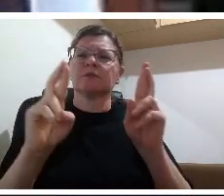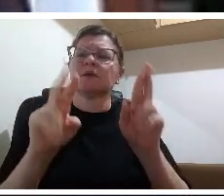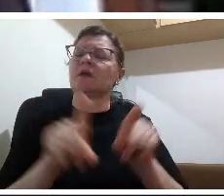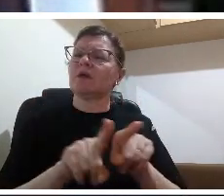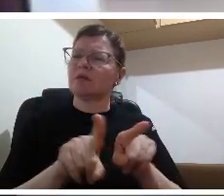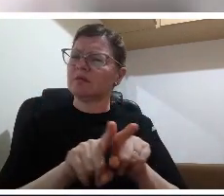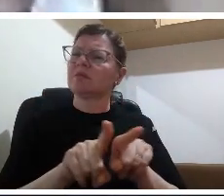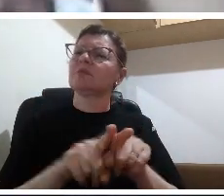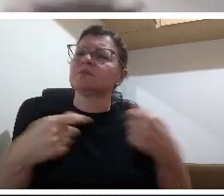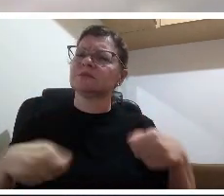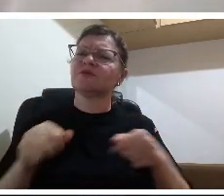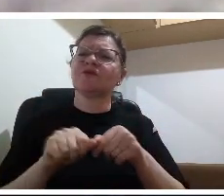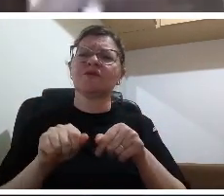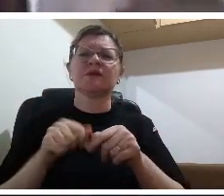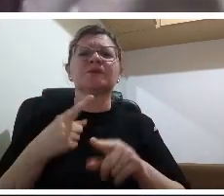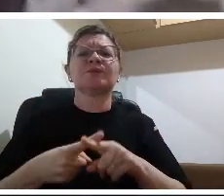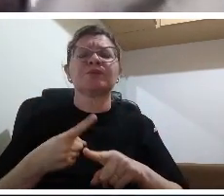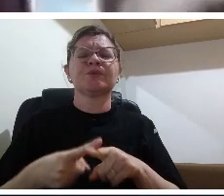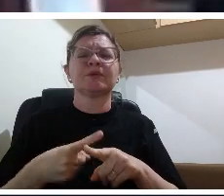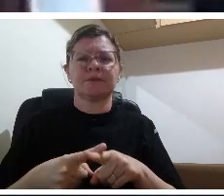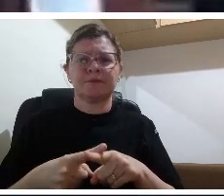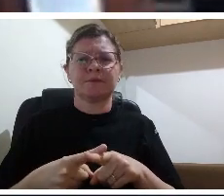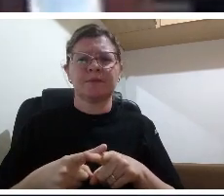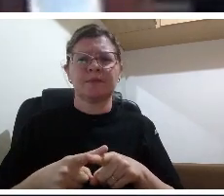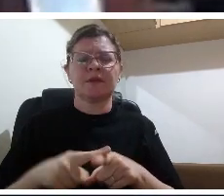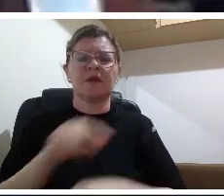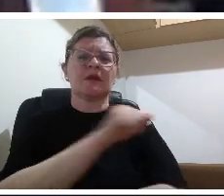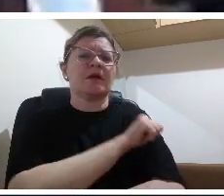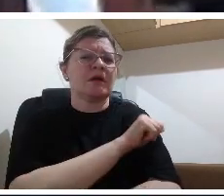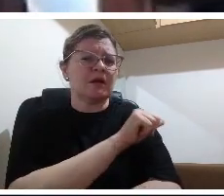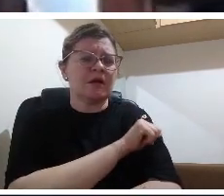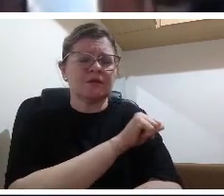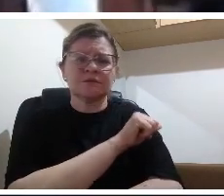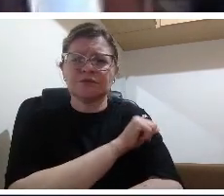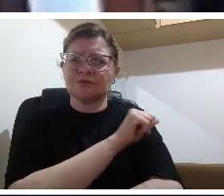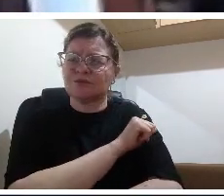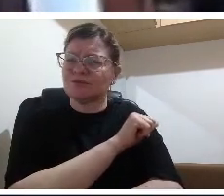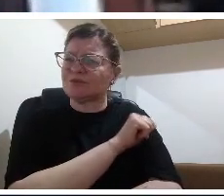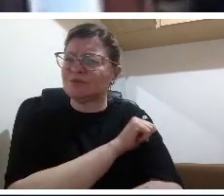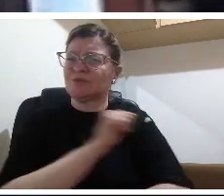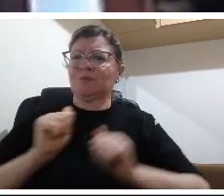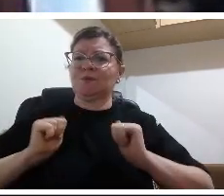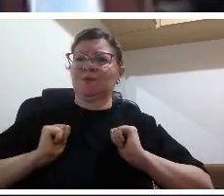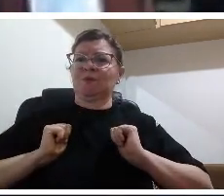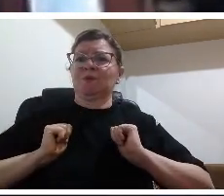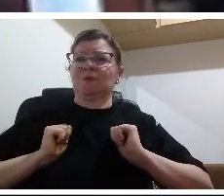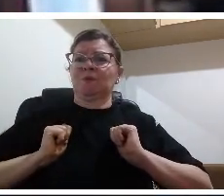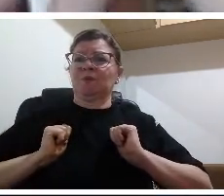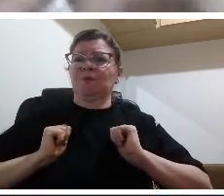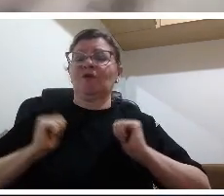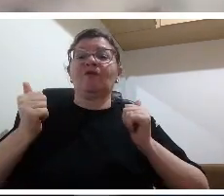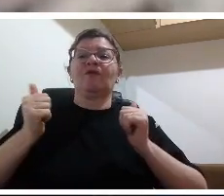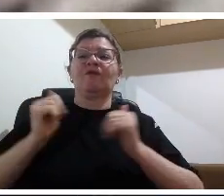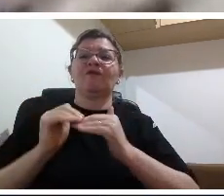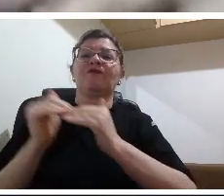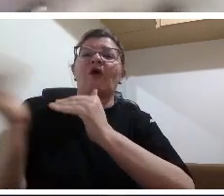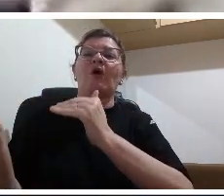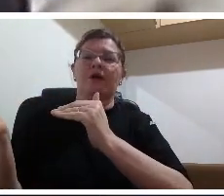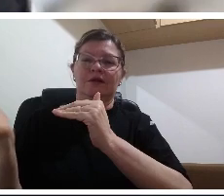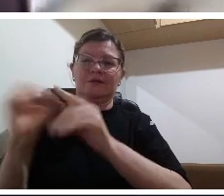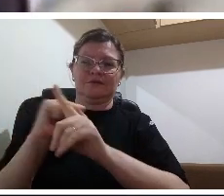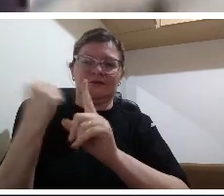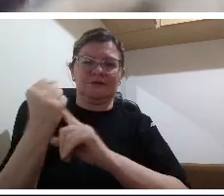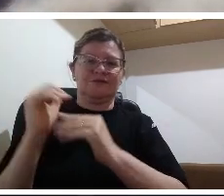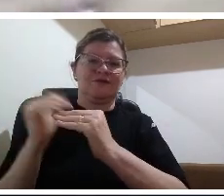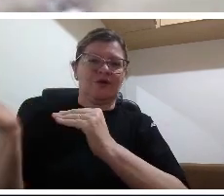isso faz parte no meu entender de um processo amplo que é preciso que nós também nos acostumemos